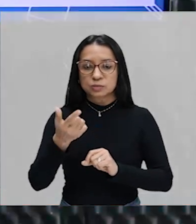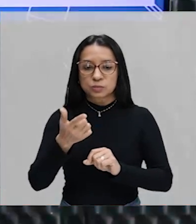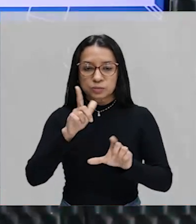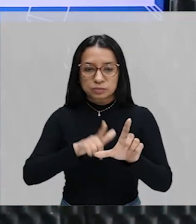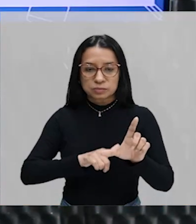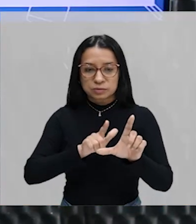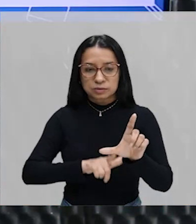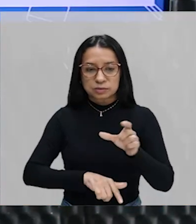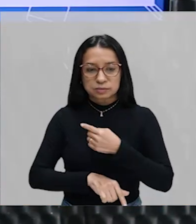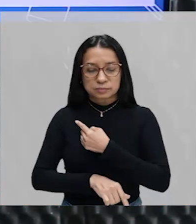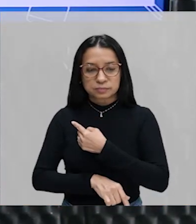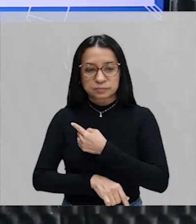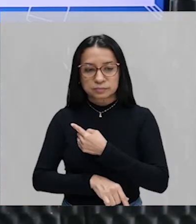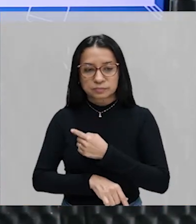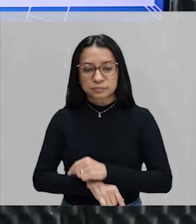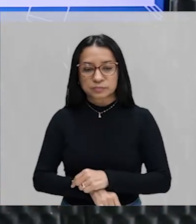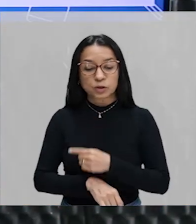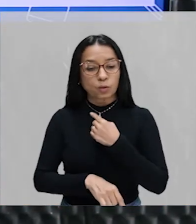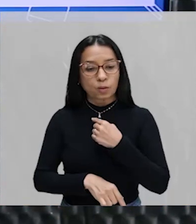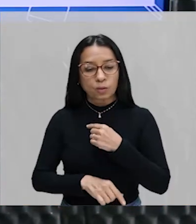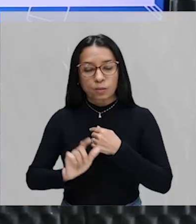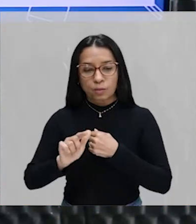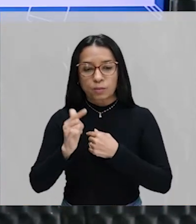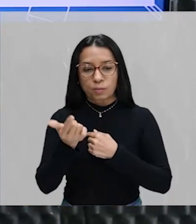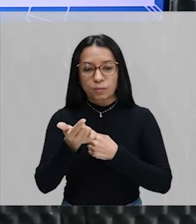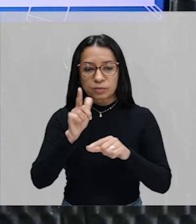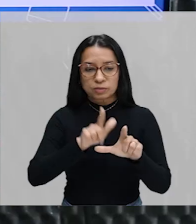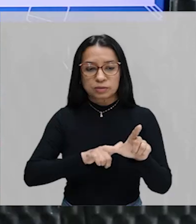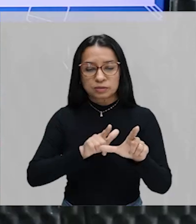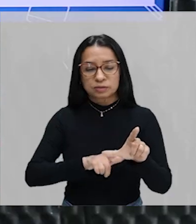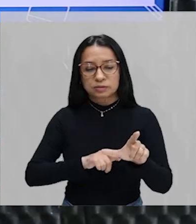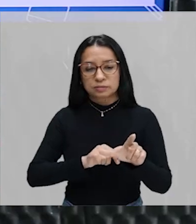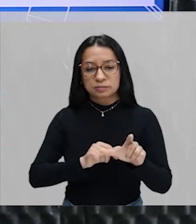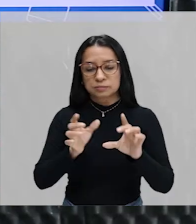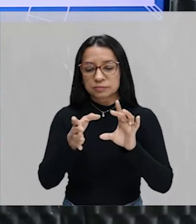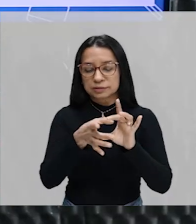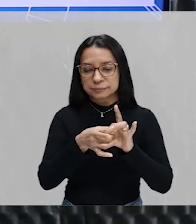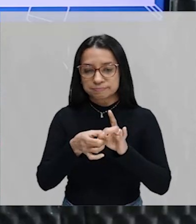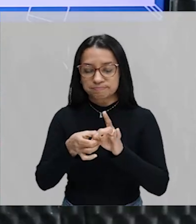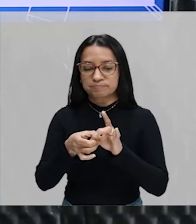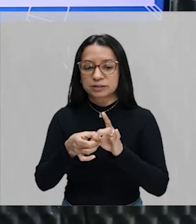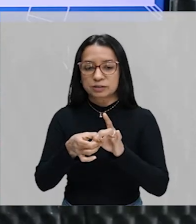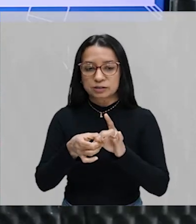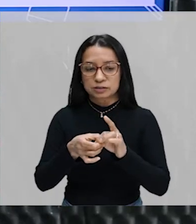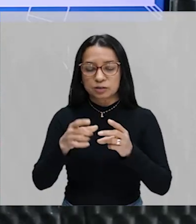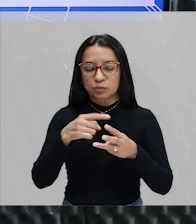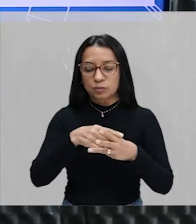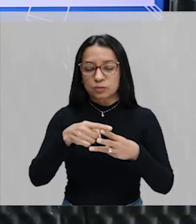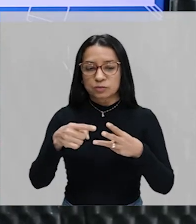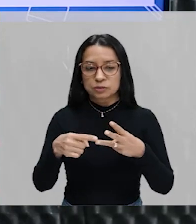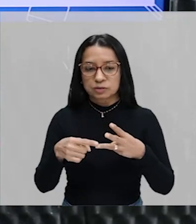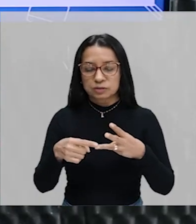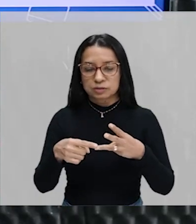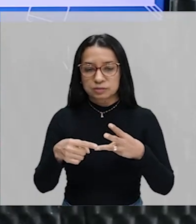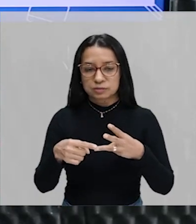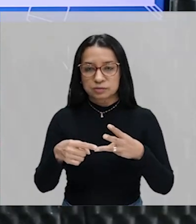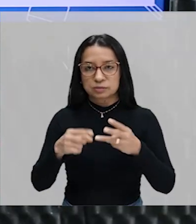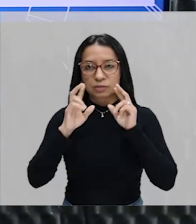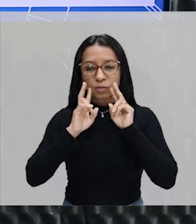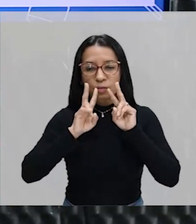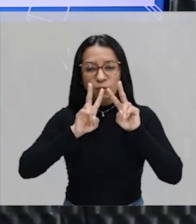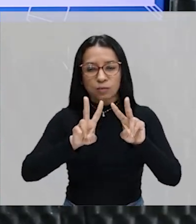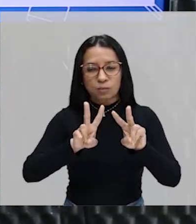letras. Mas, vamos lá para mais uma letra, ó. Interseção agora dos três conjuntos. É aquela hora que eu